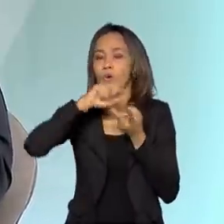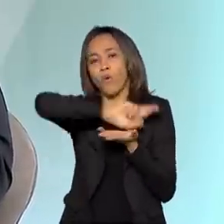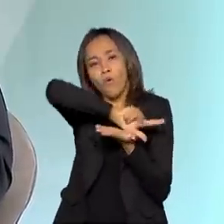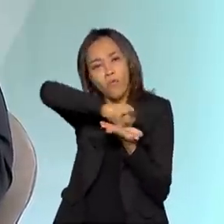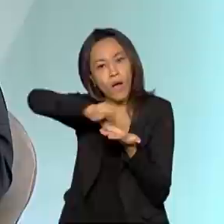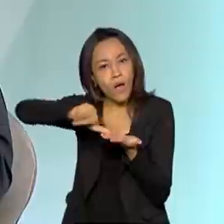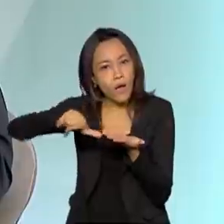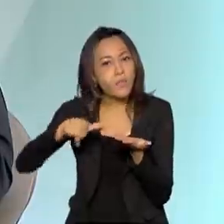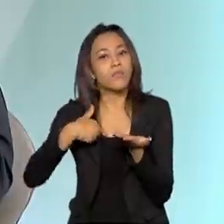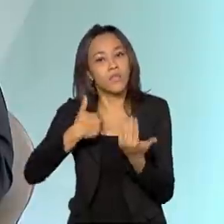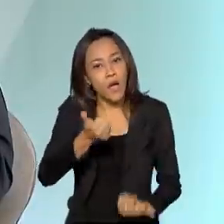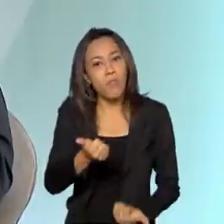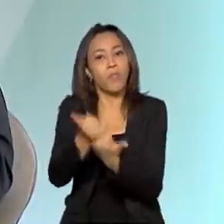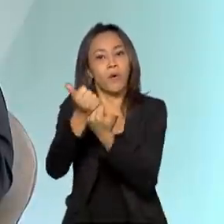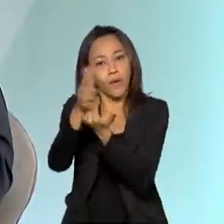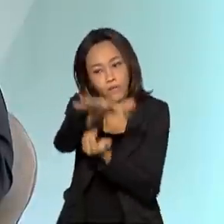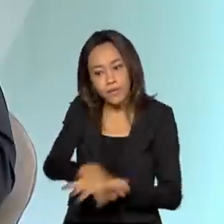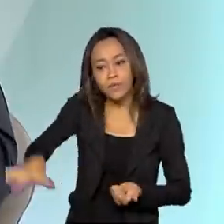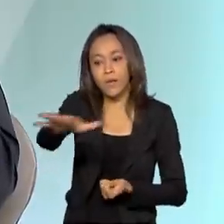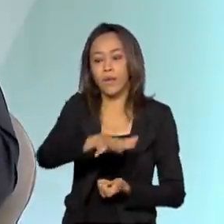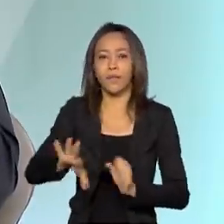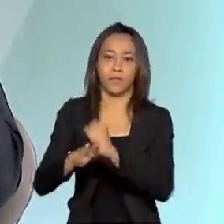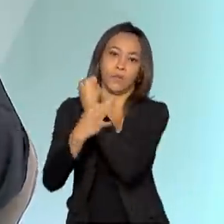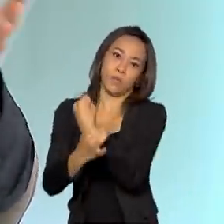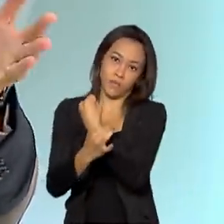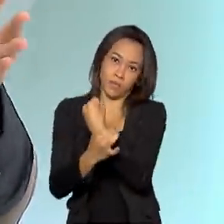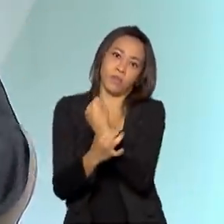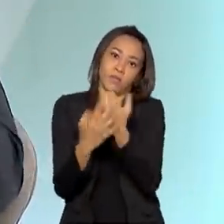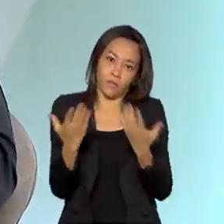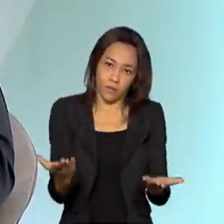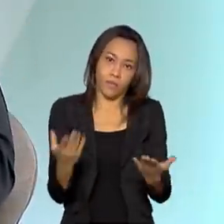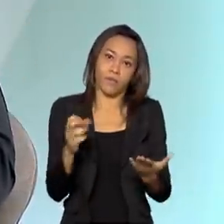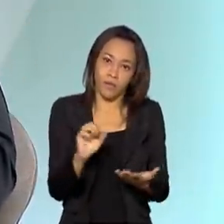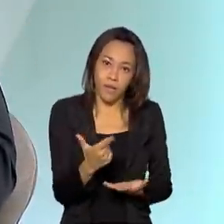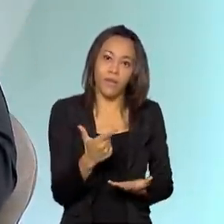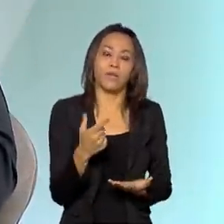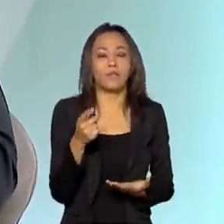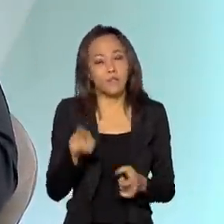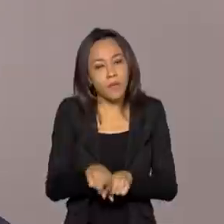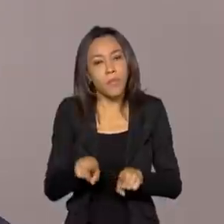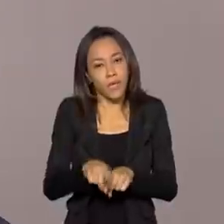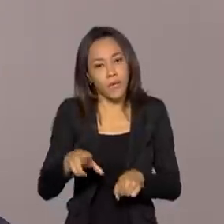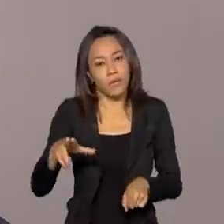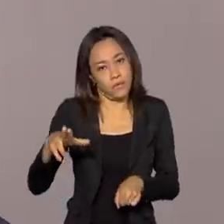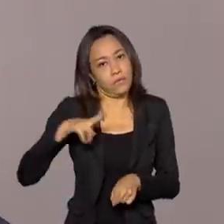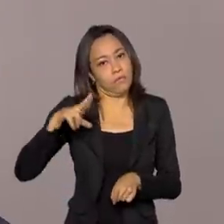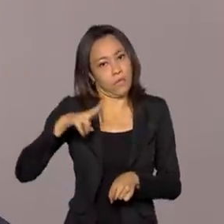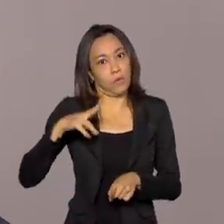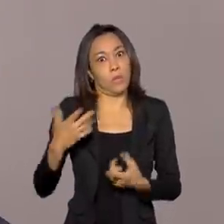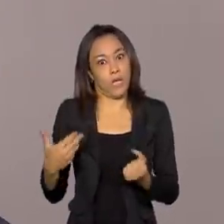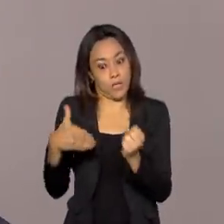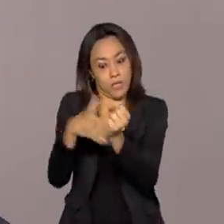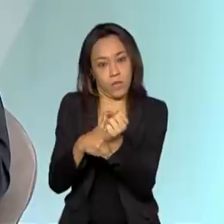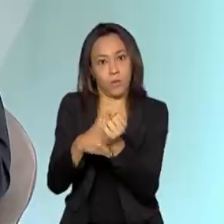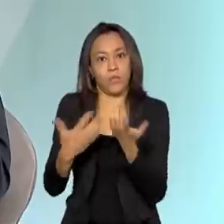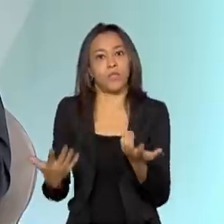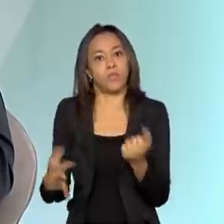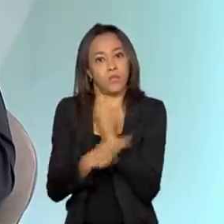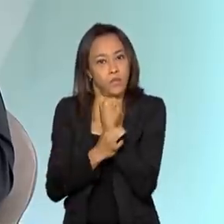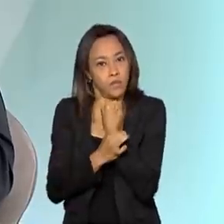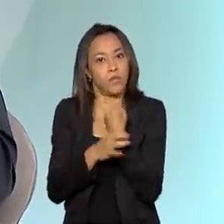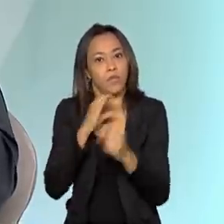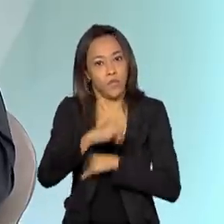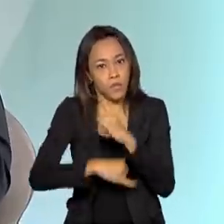ajudar numa assistência mais assertiva. Lógico, sem descuidar de privacidade, proteção de dados e vários outros aspectos que são